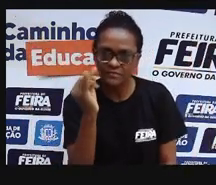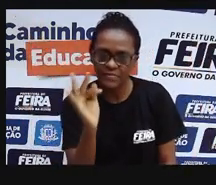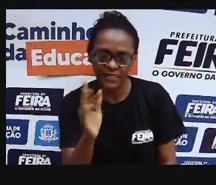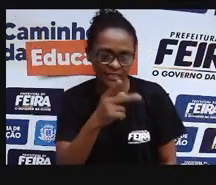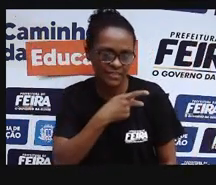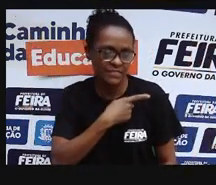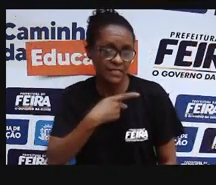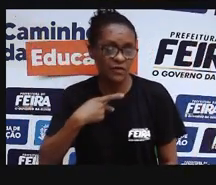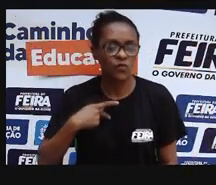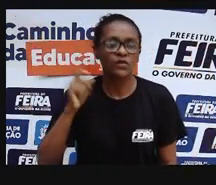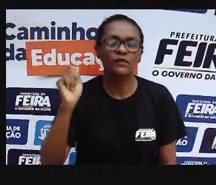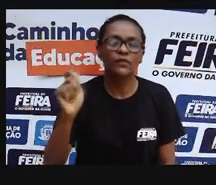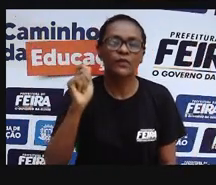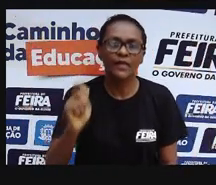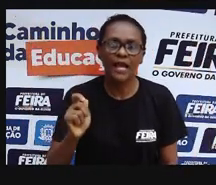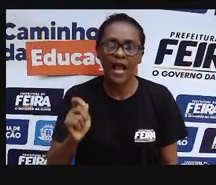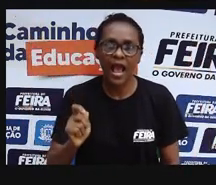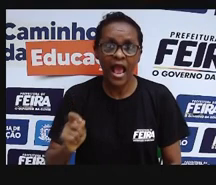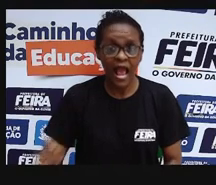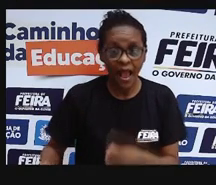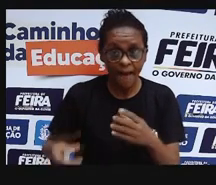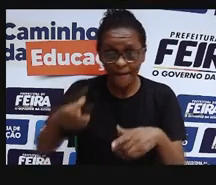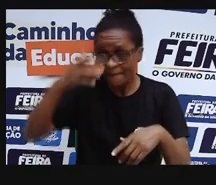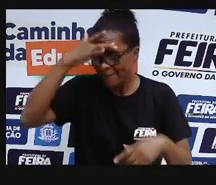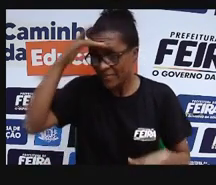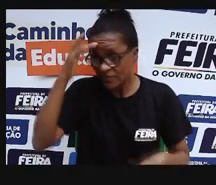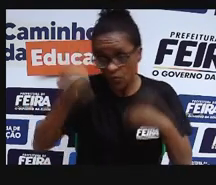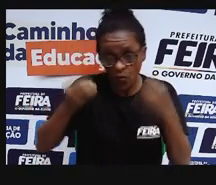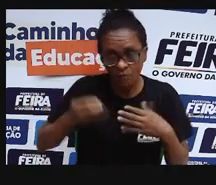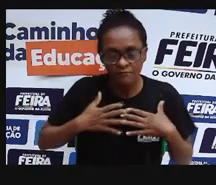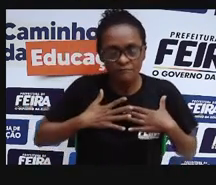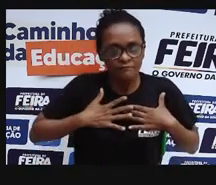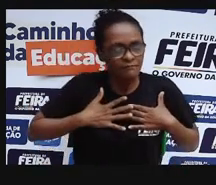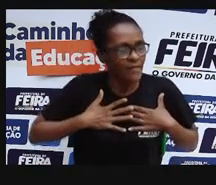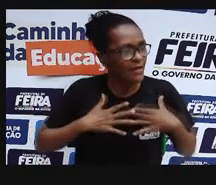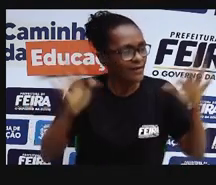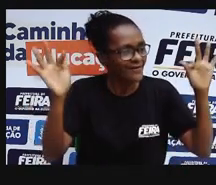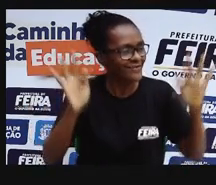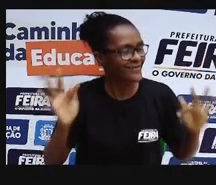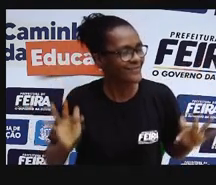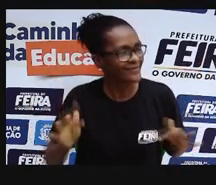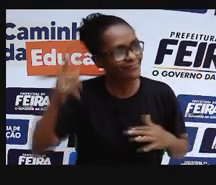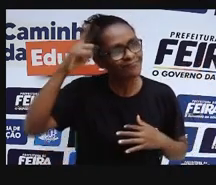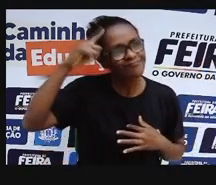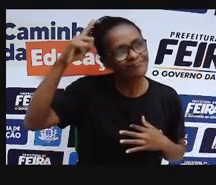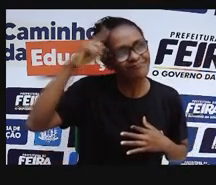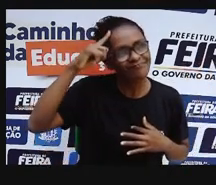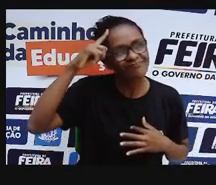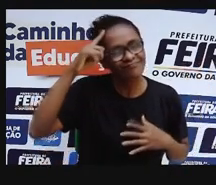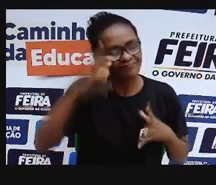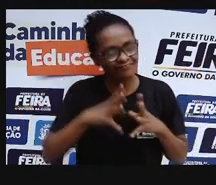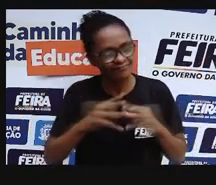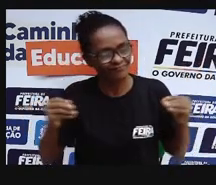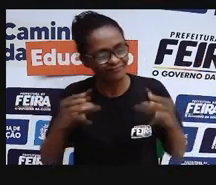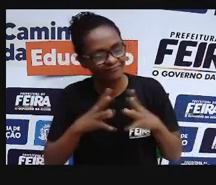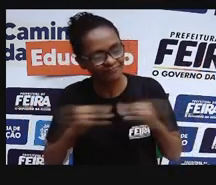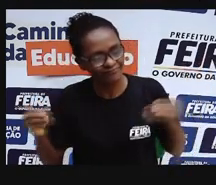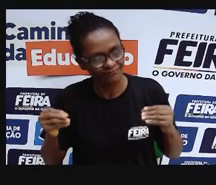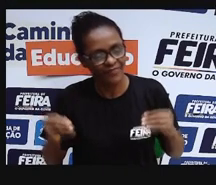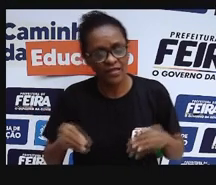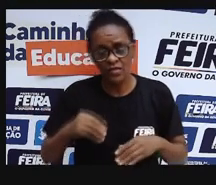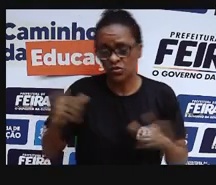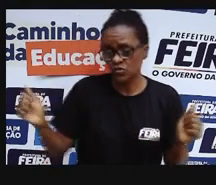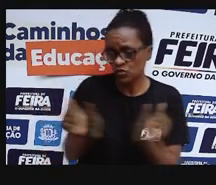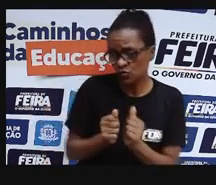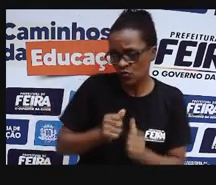como um estado dinâmico, de completo bem-estar físico, mental, espiritual e social